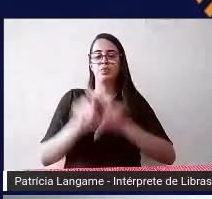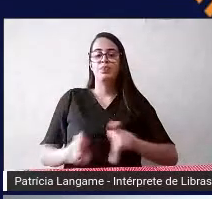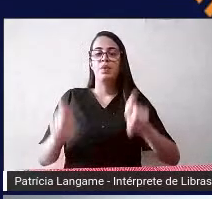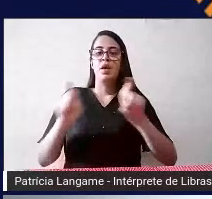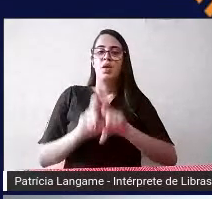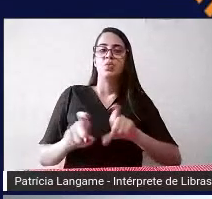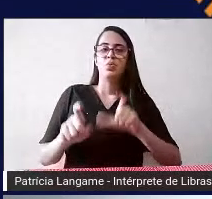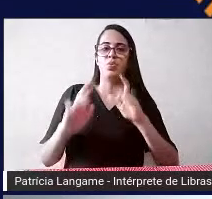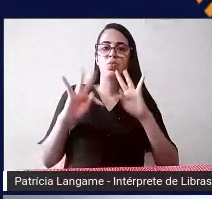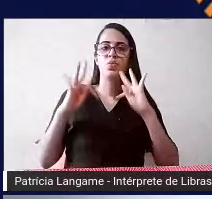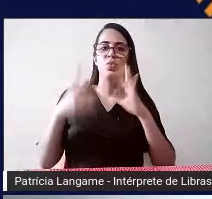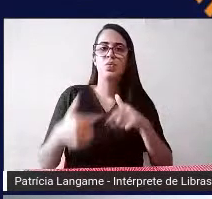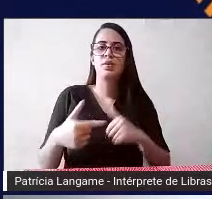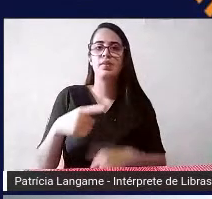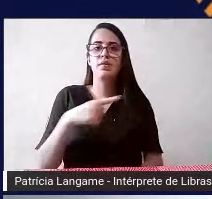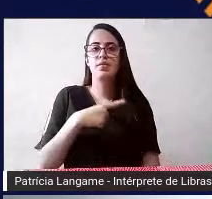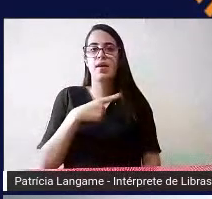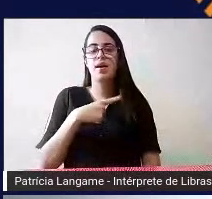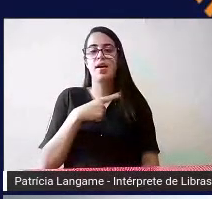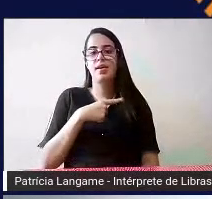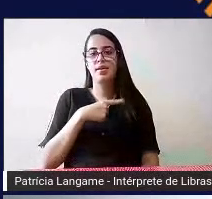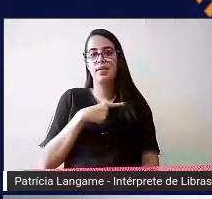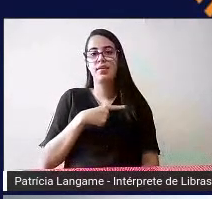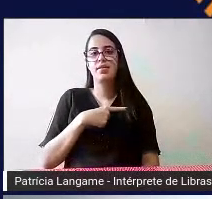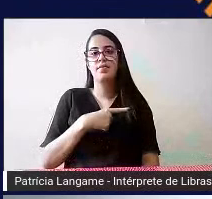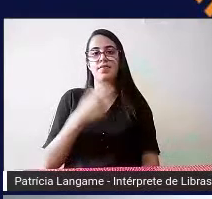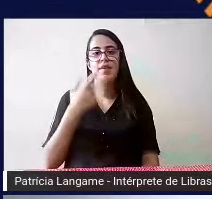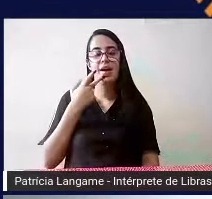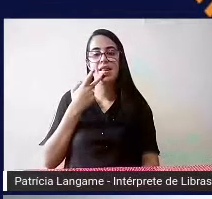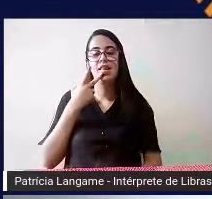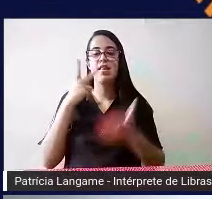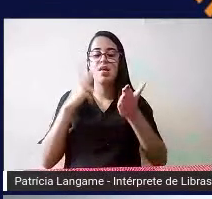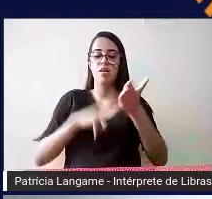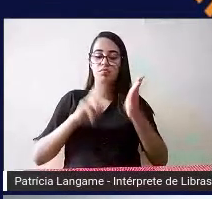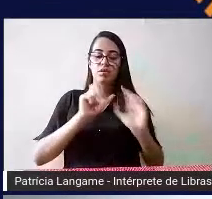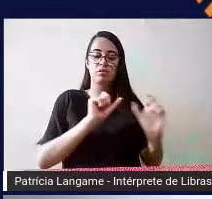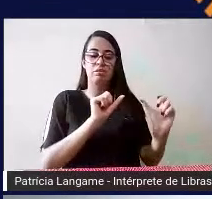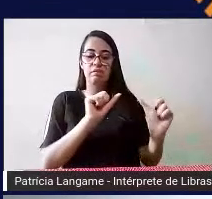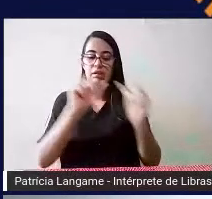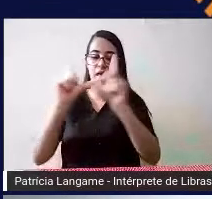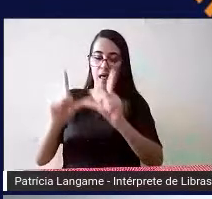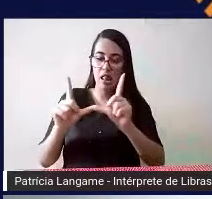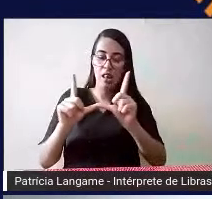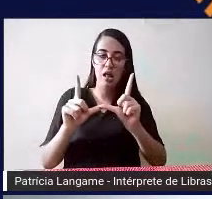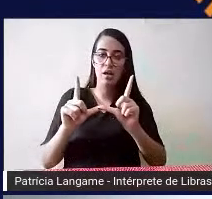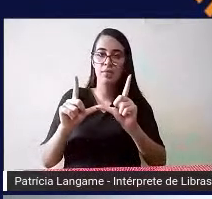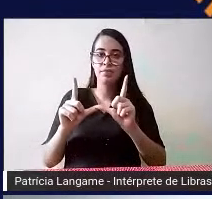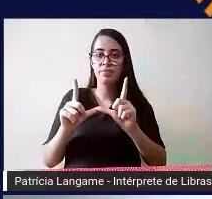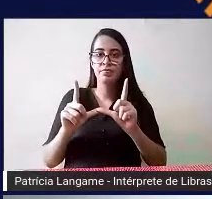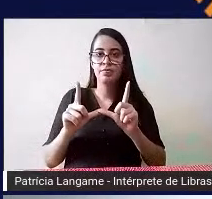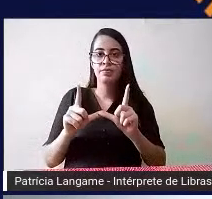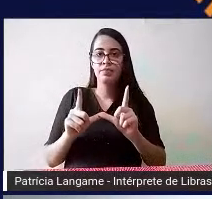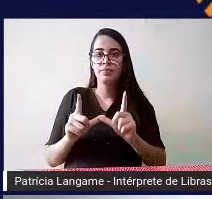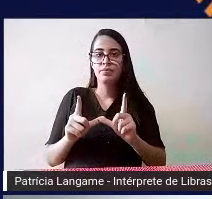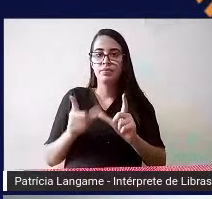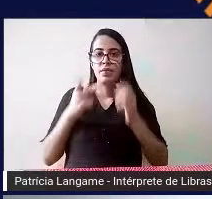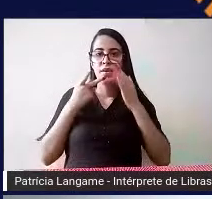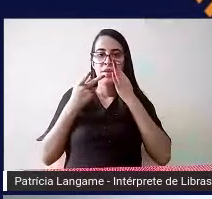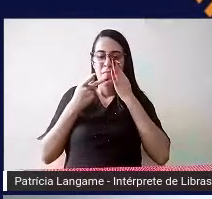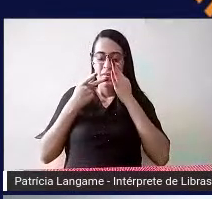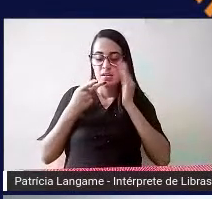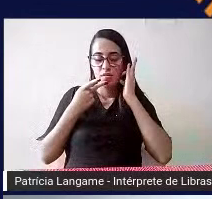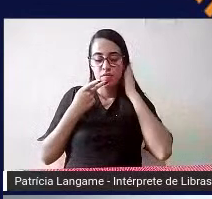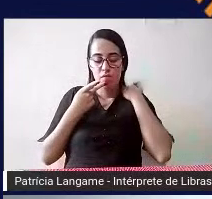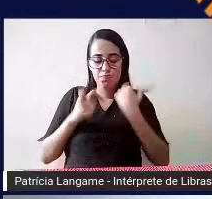passando na tela por exemplo o cursor vai lendo na tela e ele vai levantando o Braille nessa linha